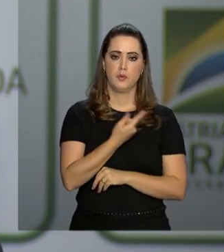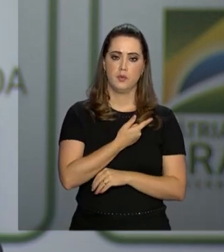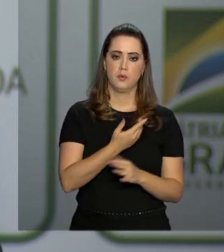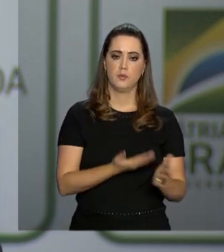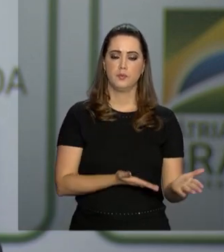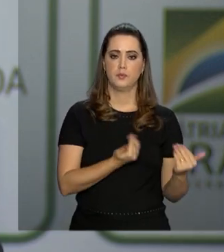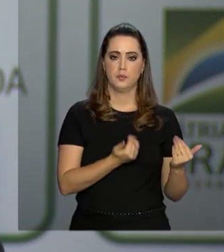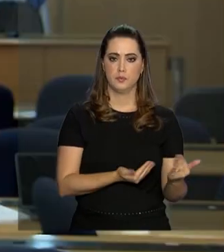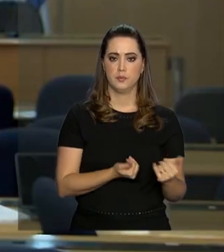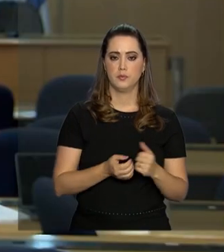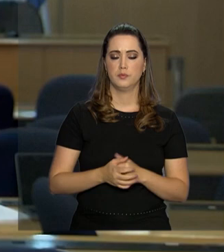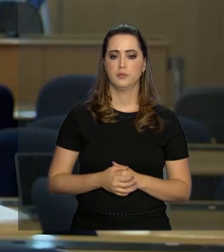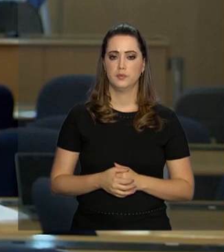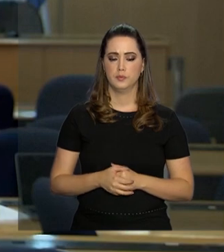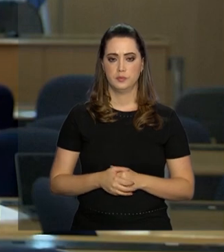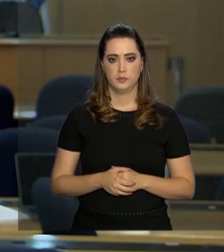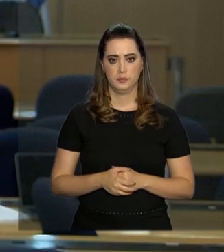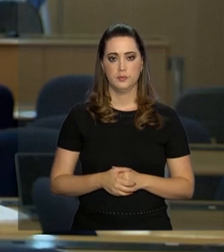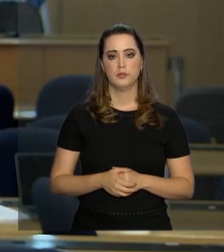adolescentes.